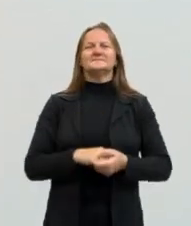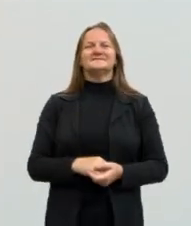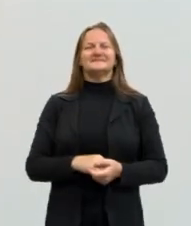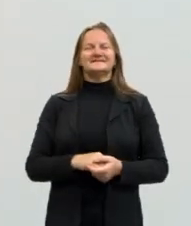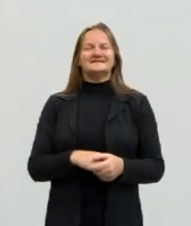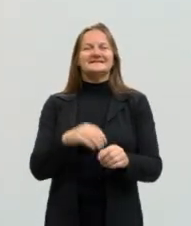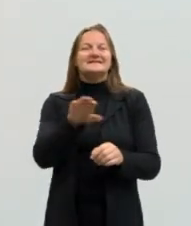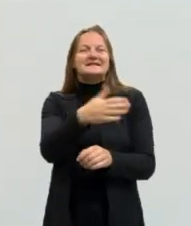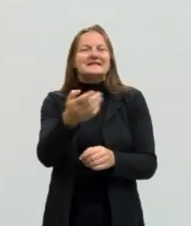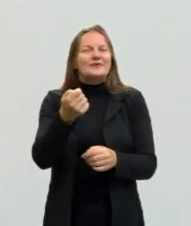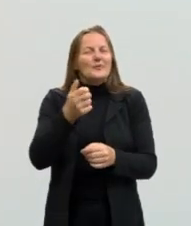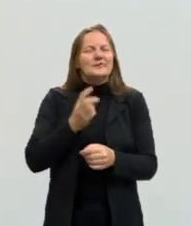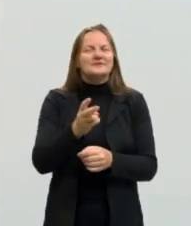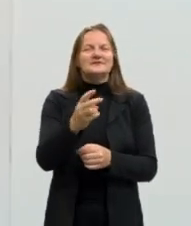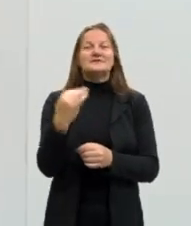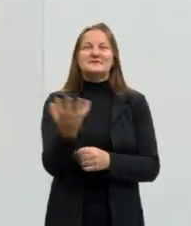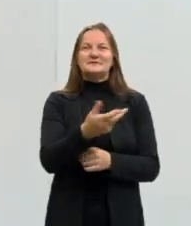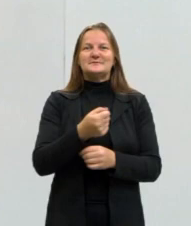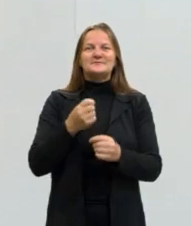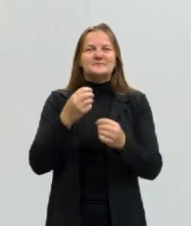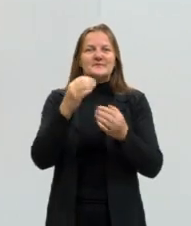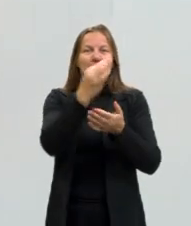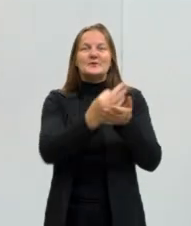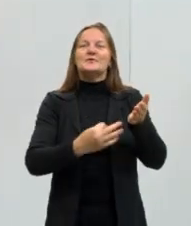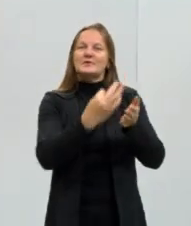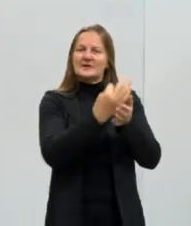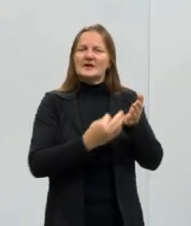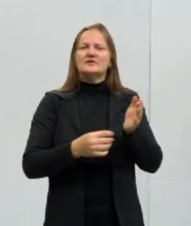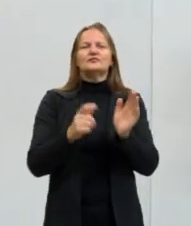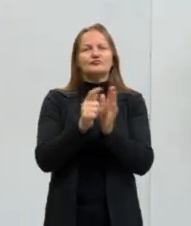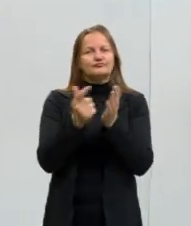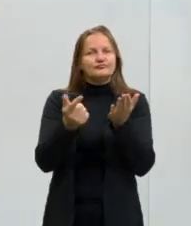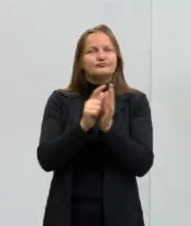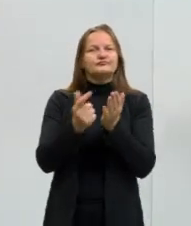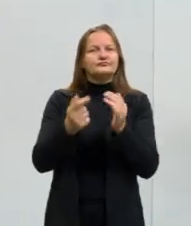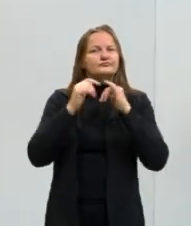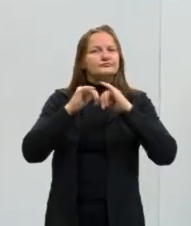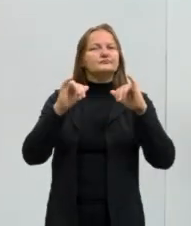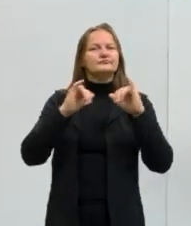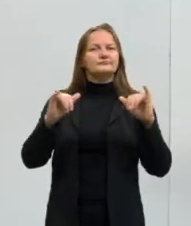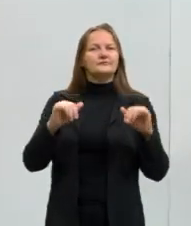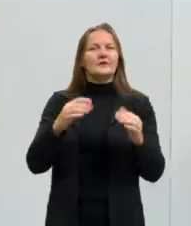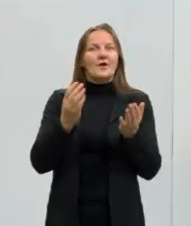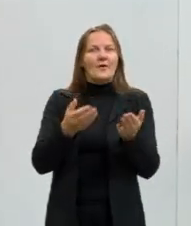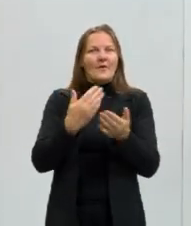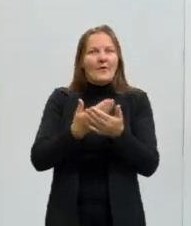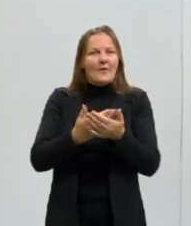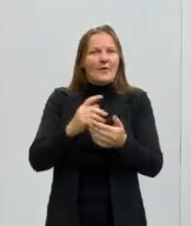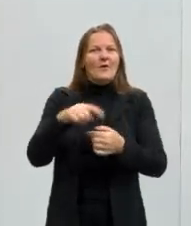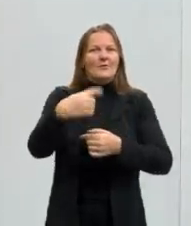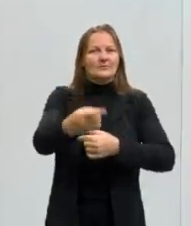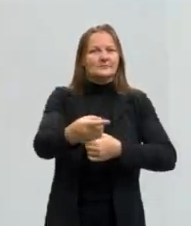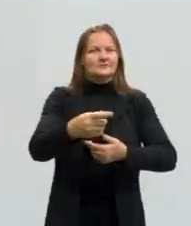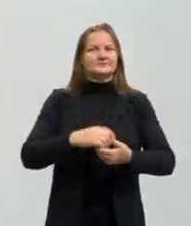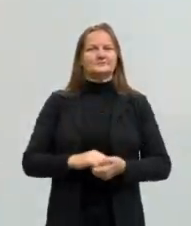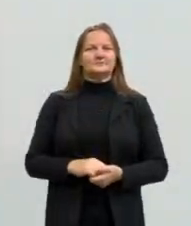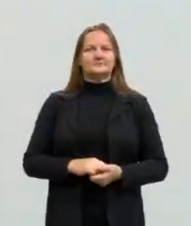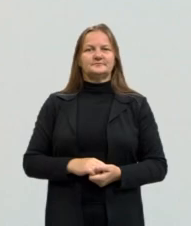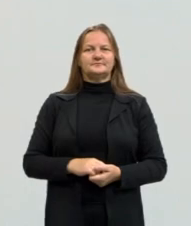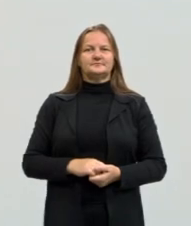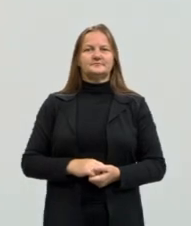encontrar nos textos publicitários que nós vamos ver nas próximas aulas.